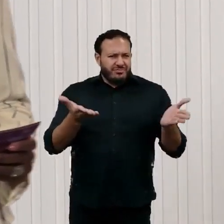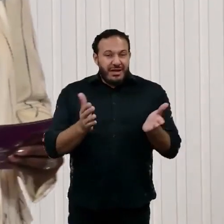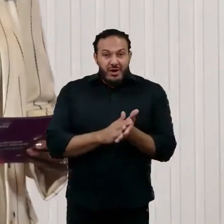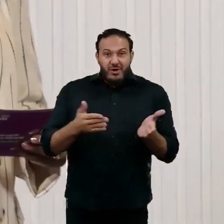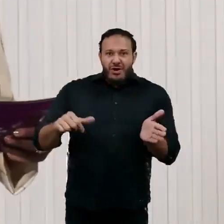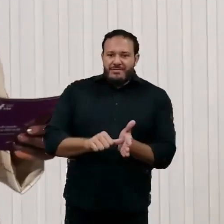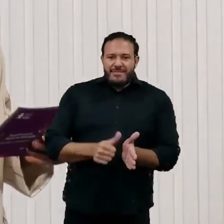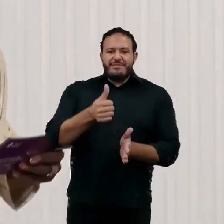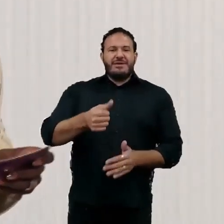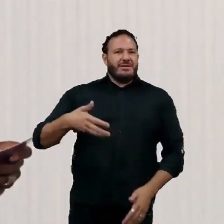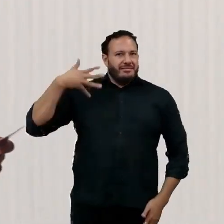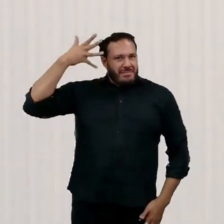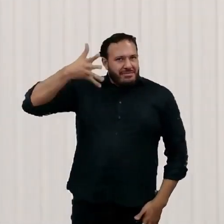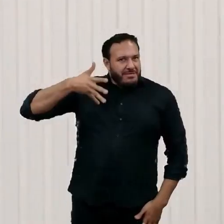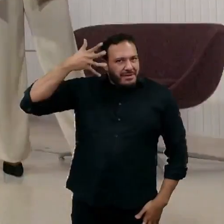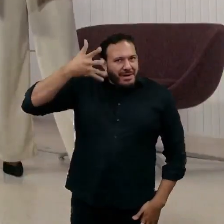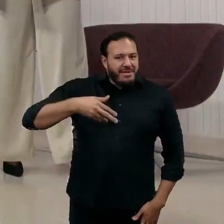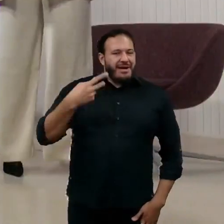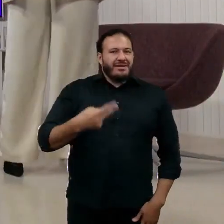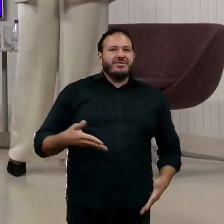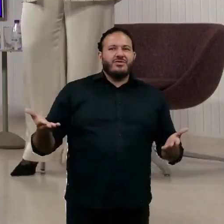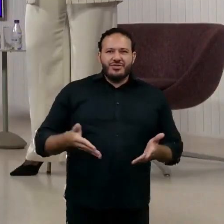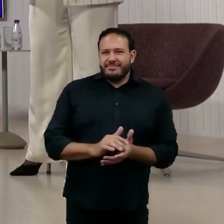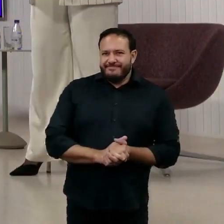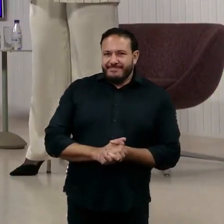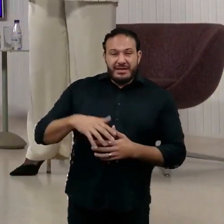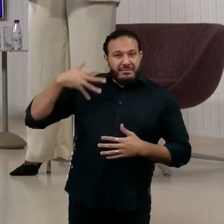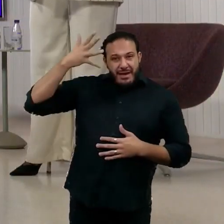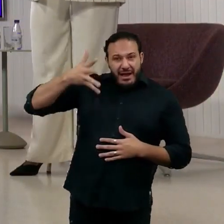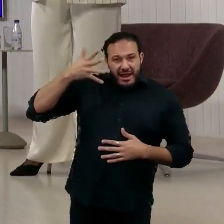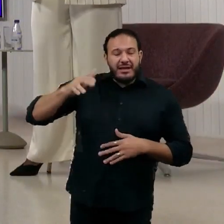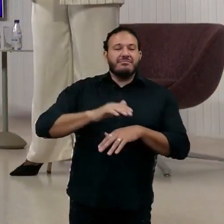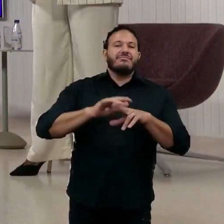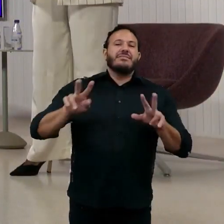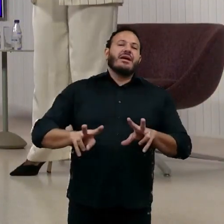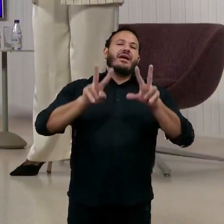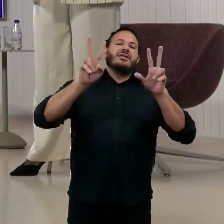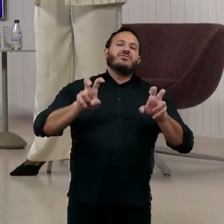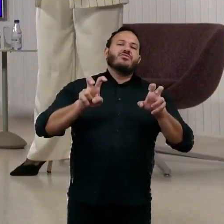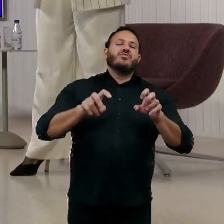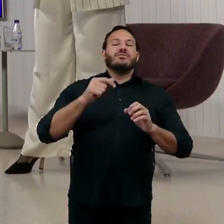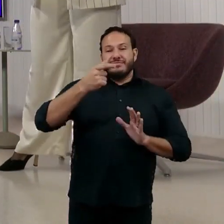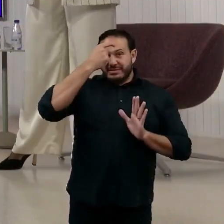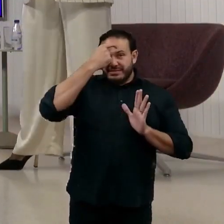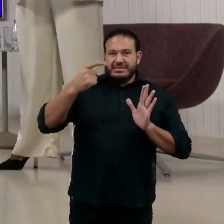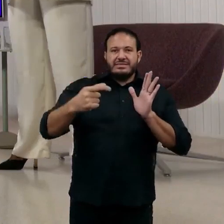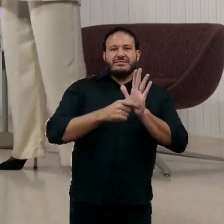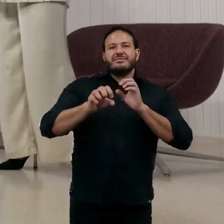palestra do dia. Palestra essa que tem como tema Educação e Inteligência Artificial